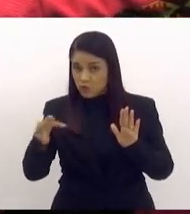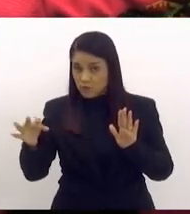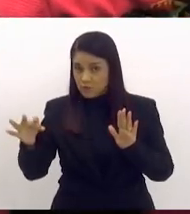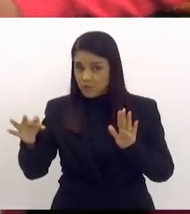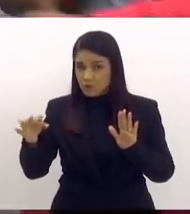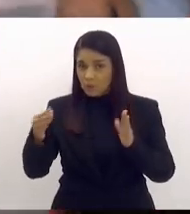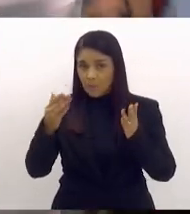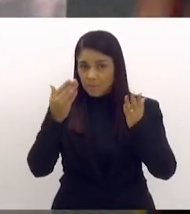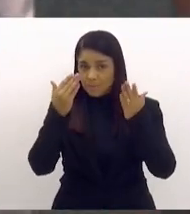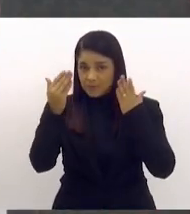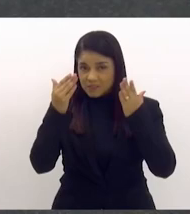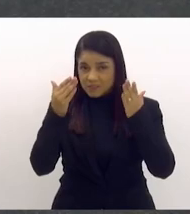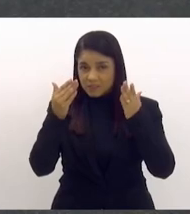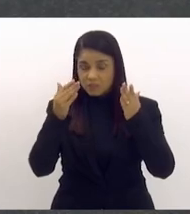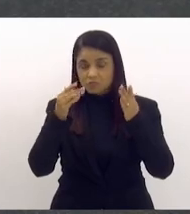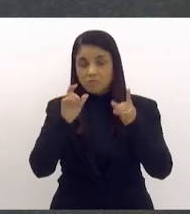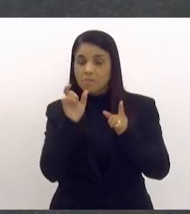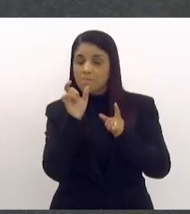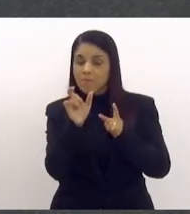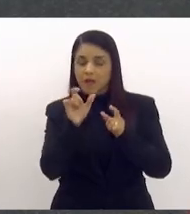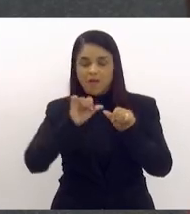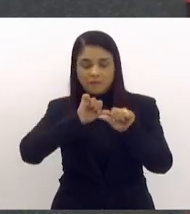acolhimento.